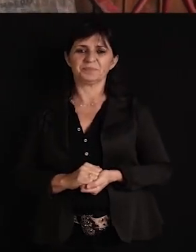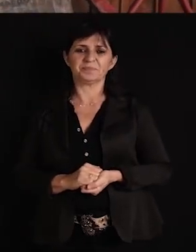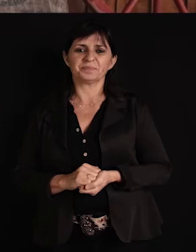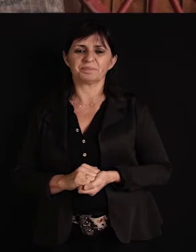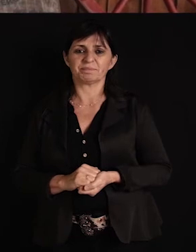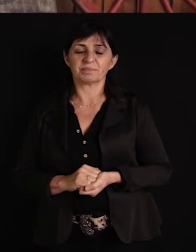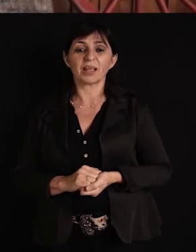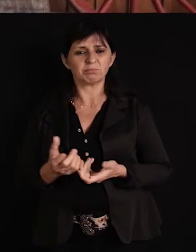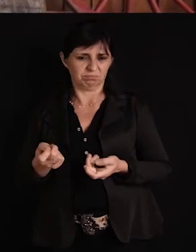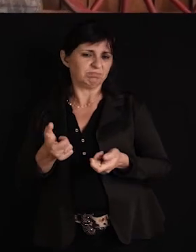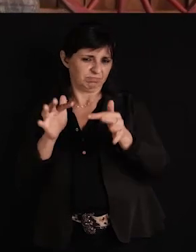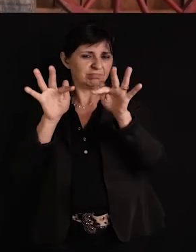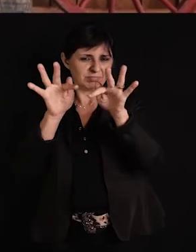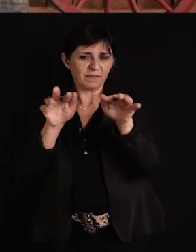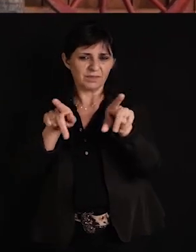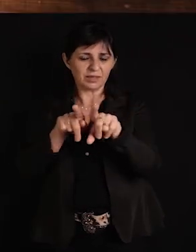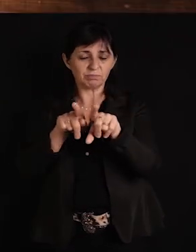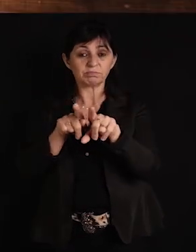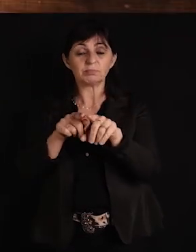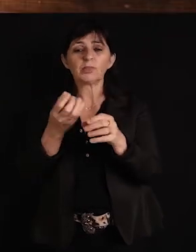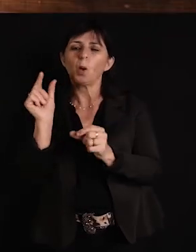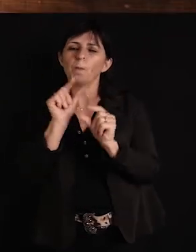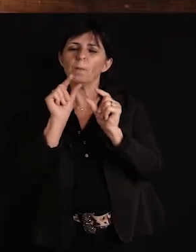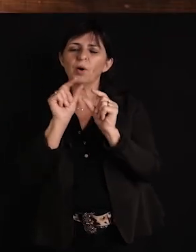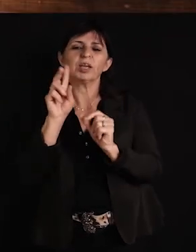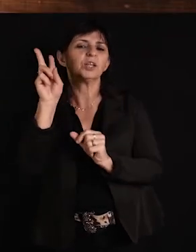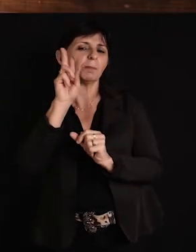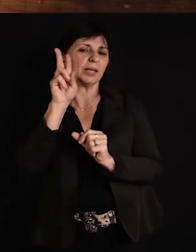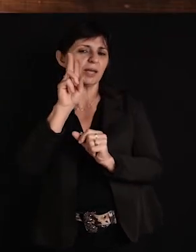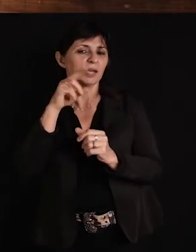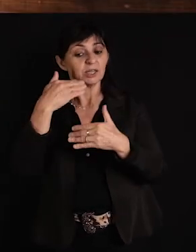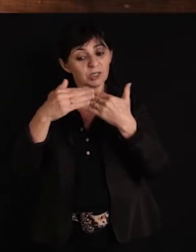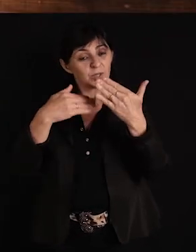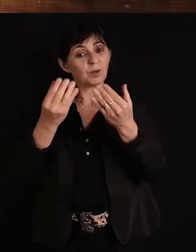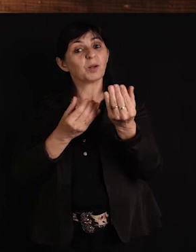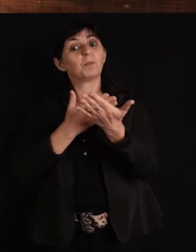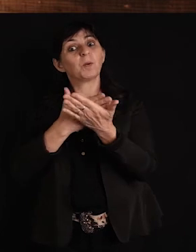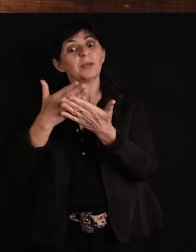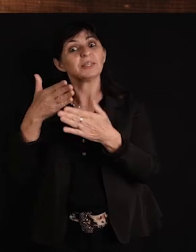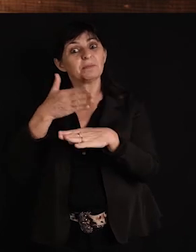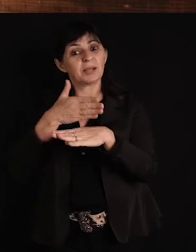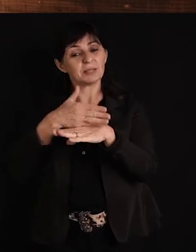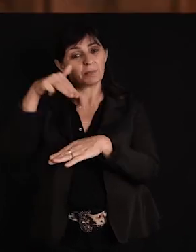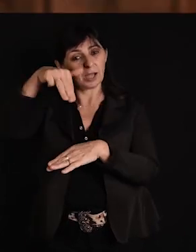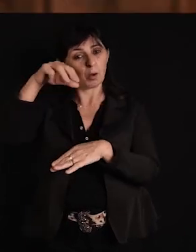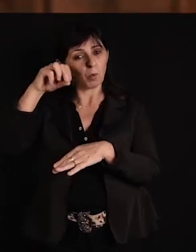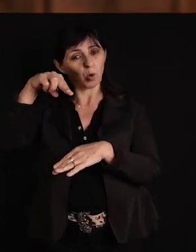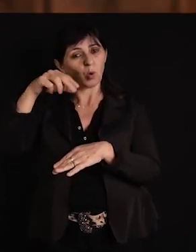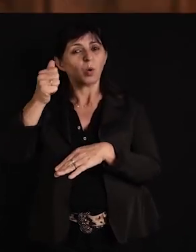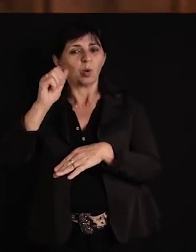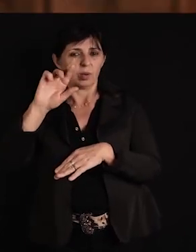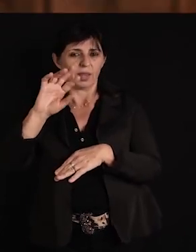Então pra finalizar Essa foi um pouquinho da minha história nos monarcas Que é uma história que eu espero que continue por